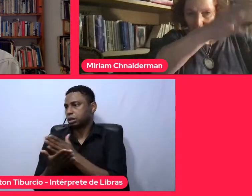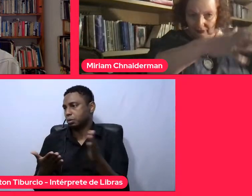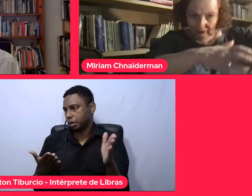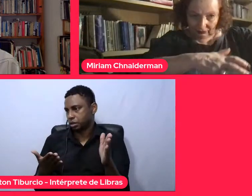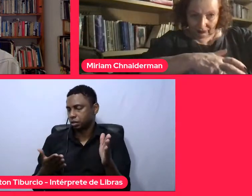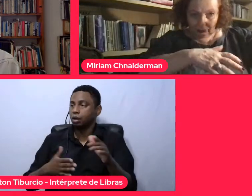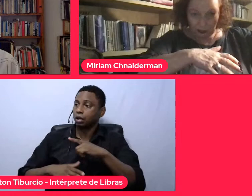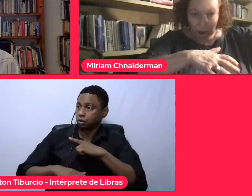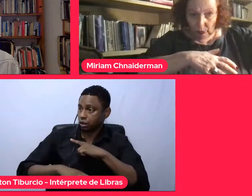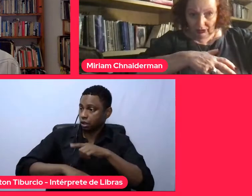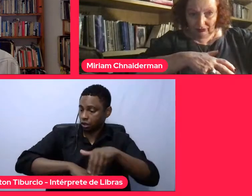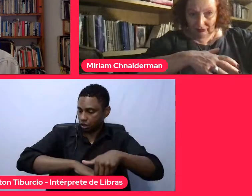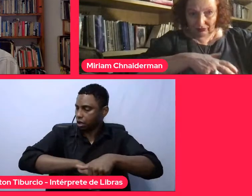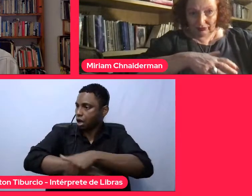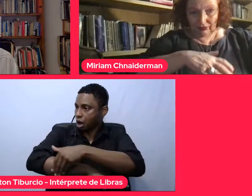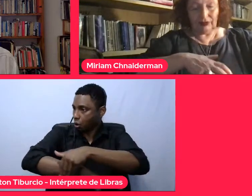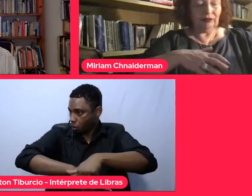rua,